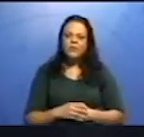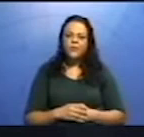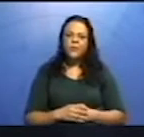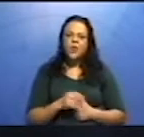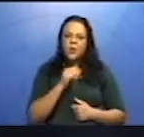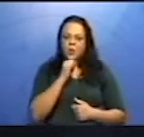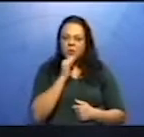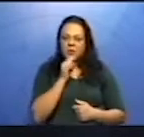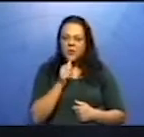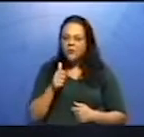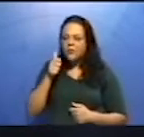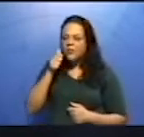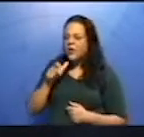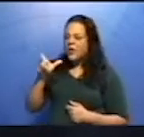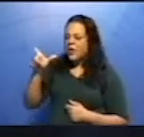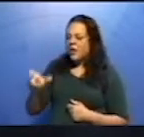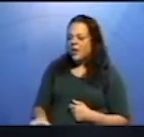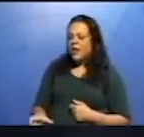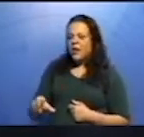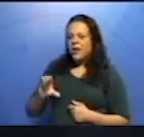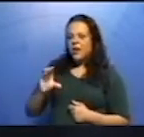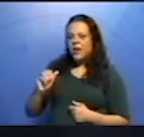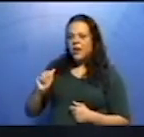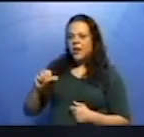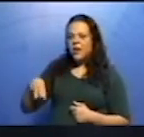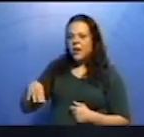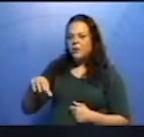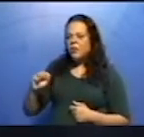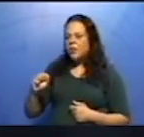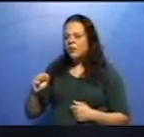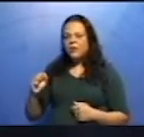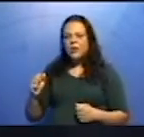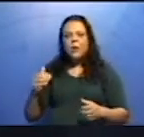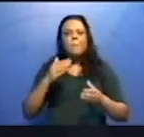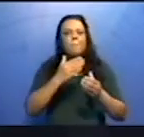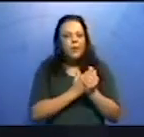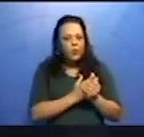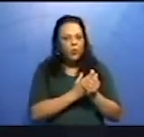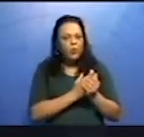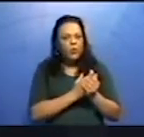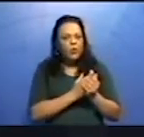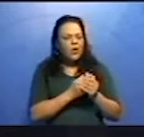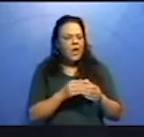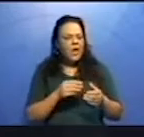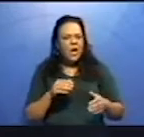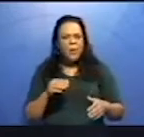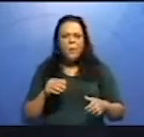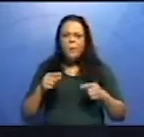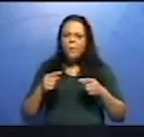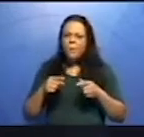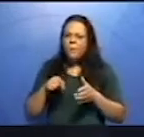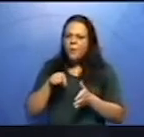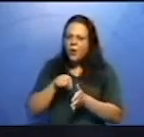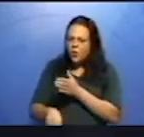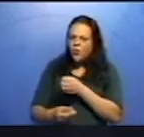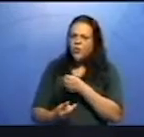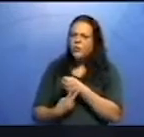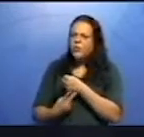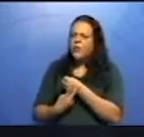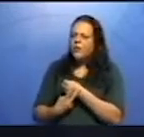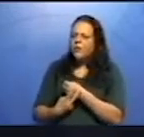perguntar é de quem? De quem ele pegou as mãos? E olhou para ela sério e fixo.